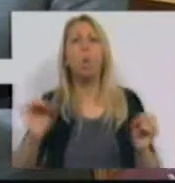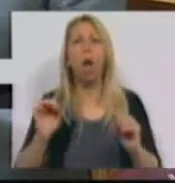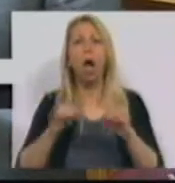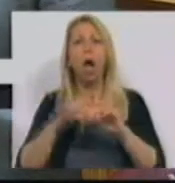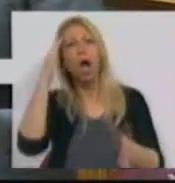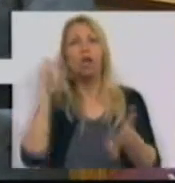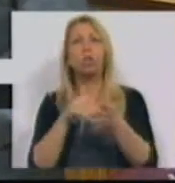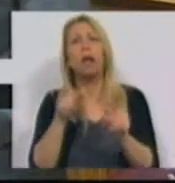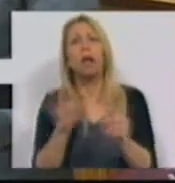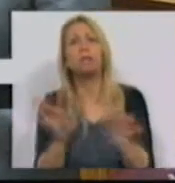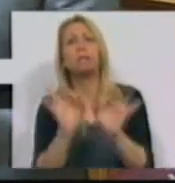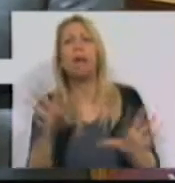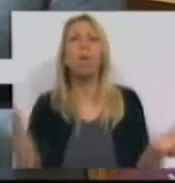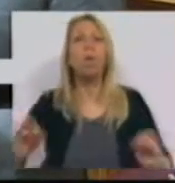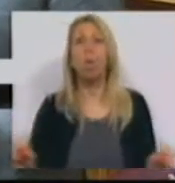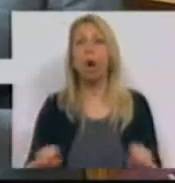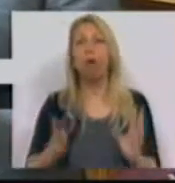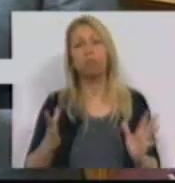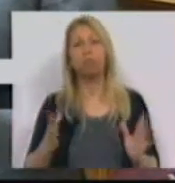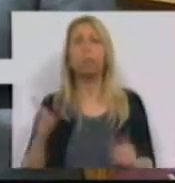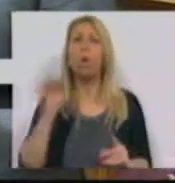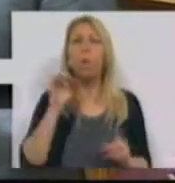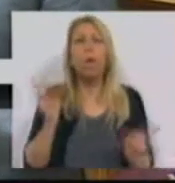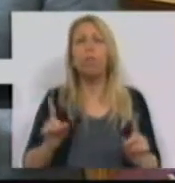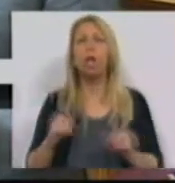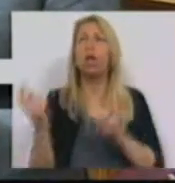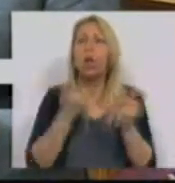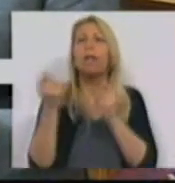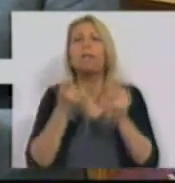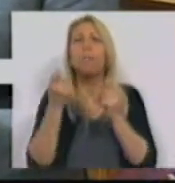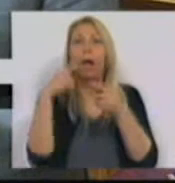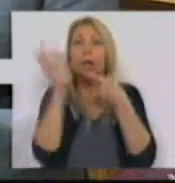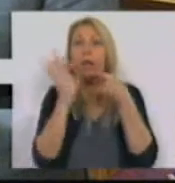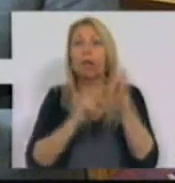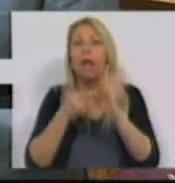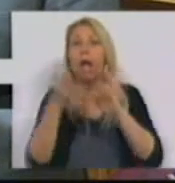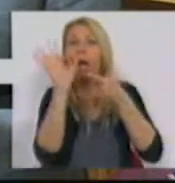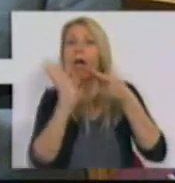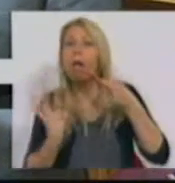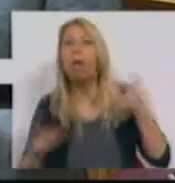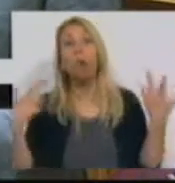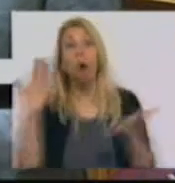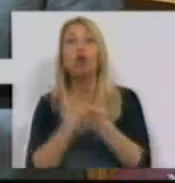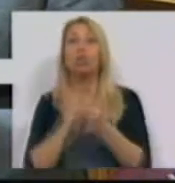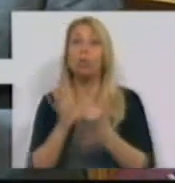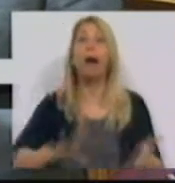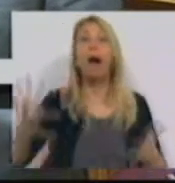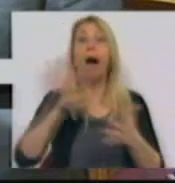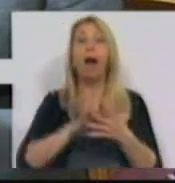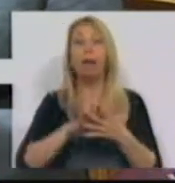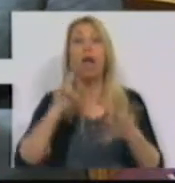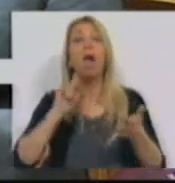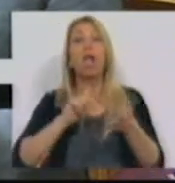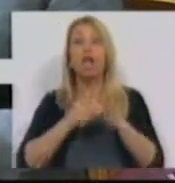embora entrar no debate com detalhes de tecnicidade, sempre se dirá que estudos na área da engenharia civil se orientam,